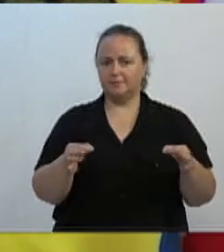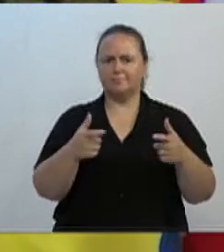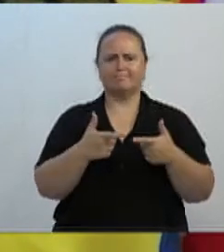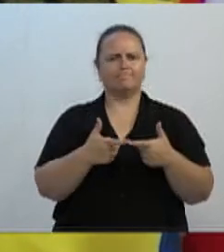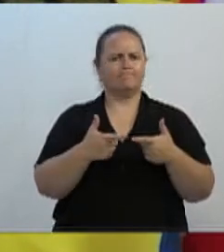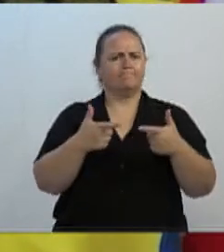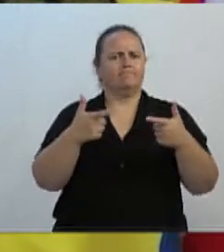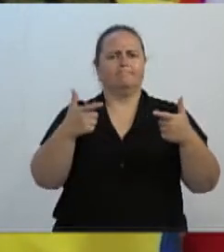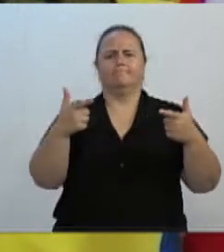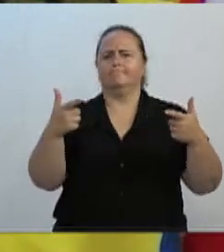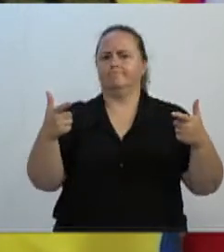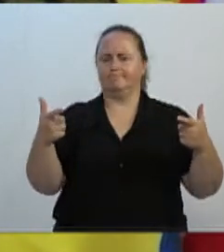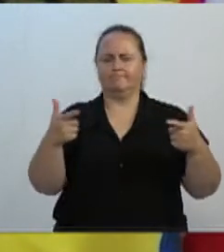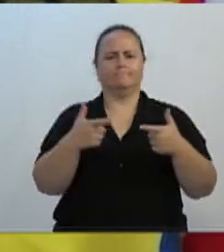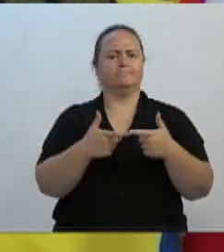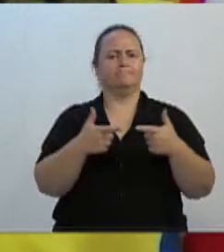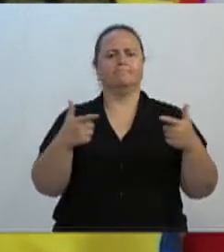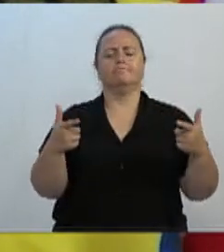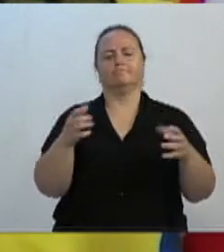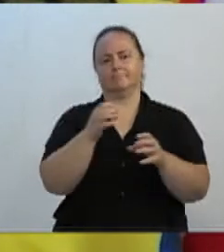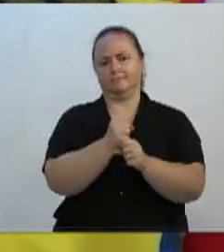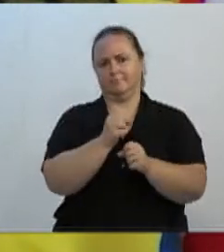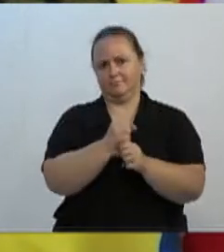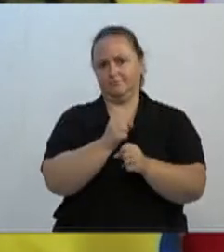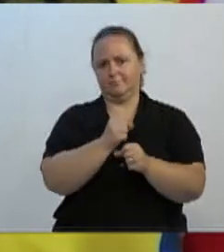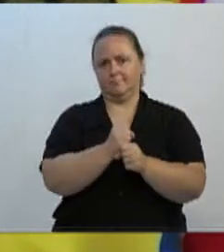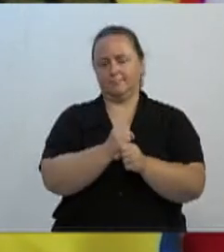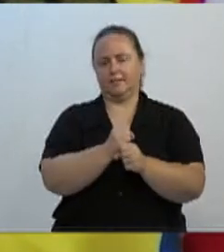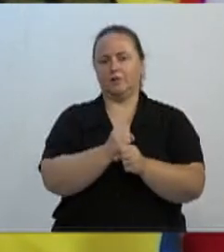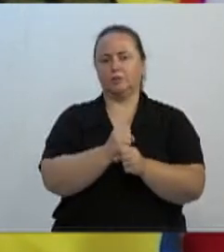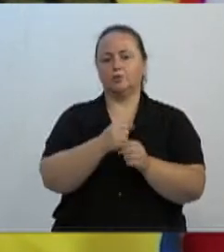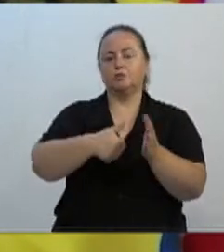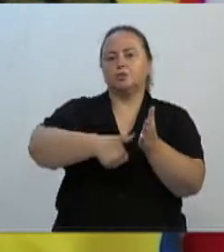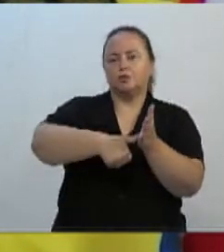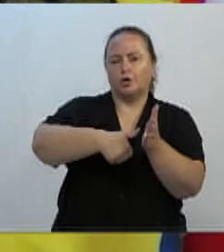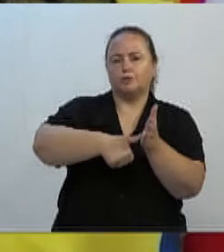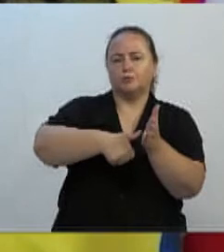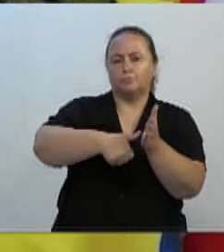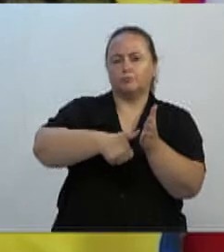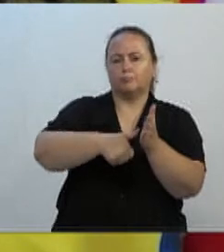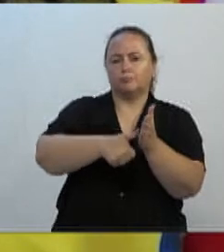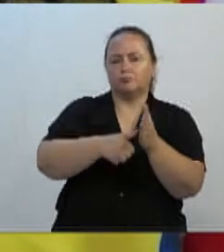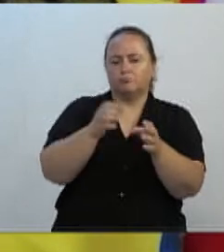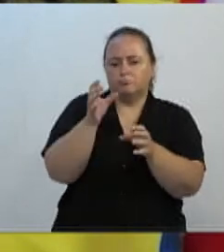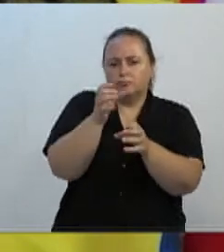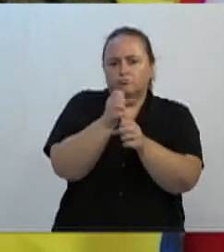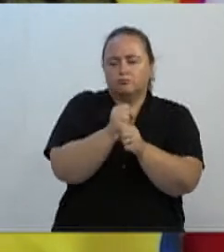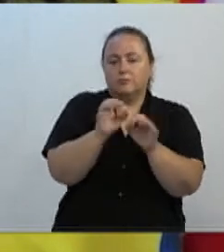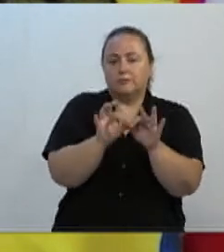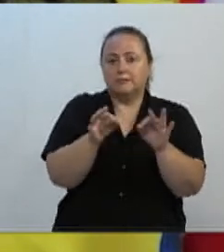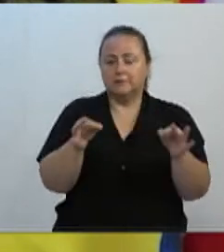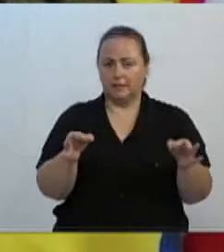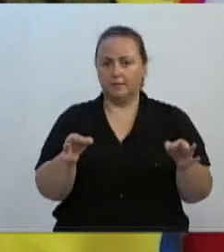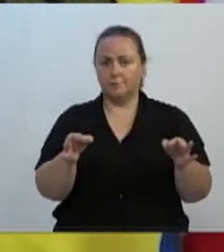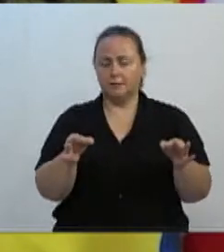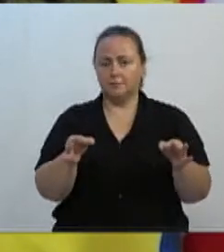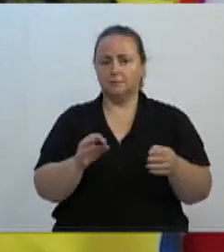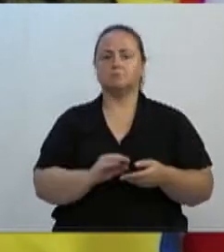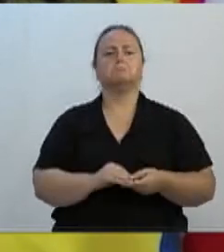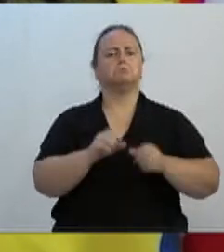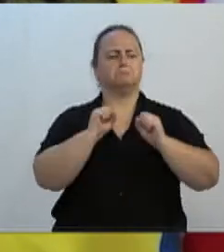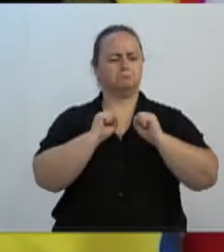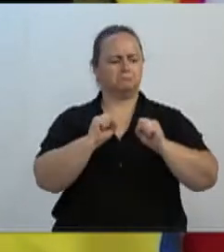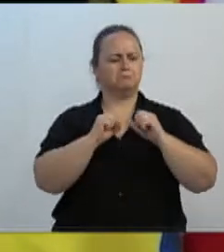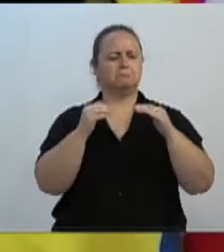anonimidade dos contadores, a sociedade simples pode constituir-se de conformidade